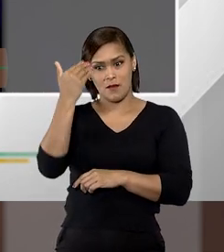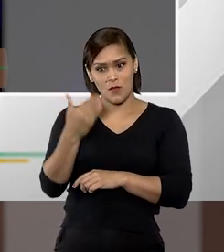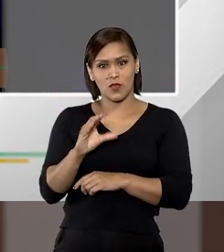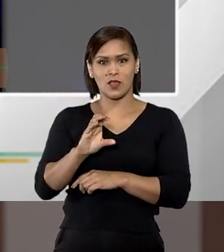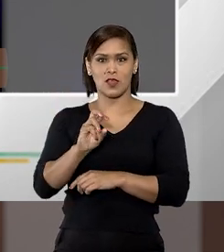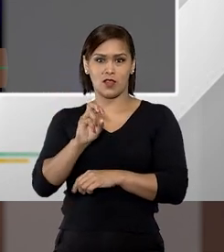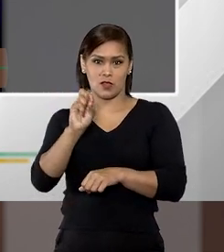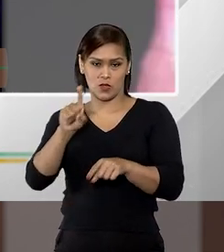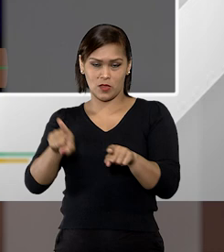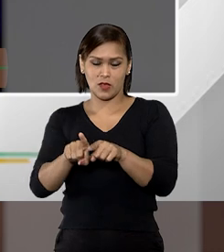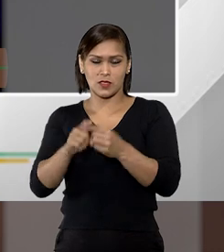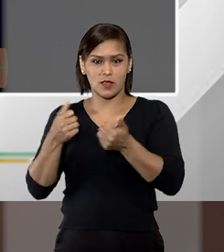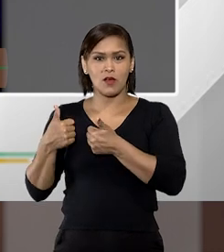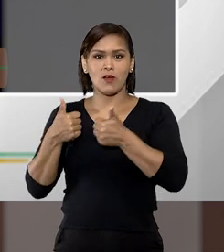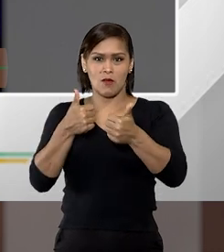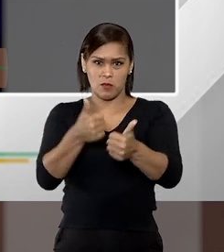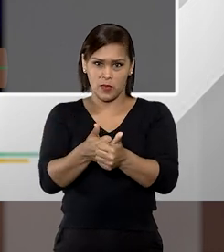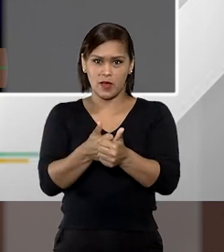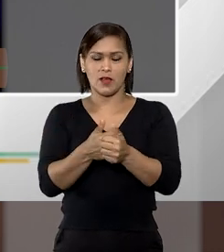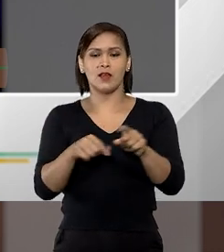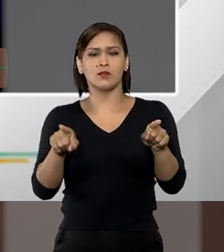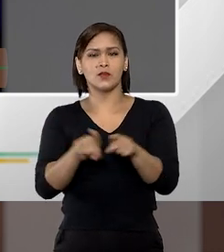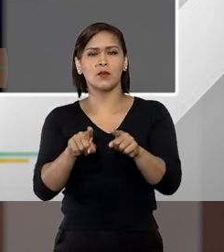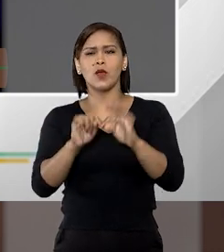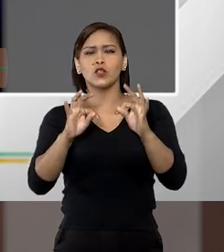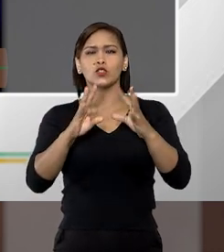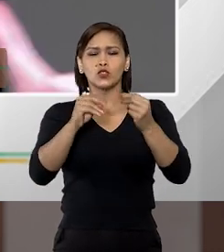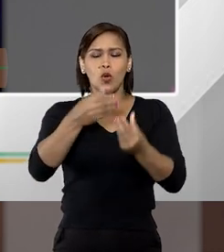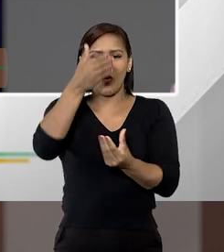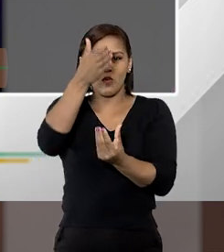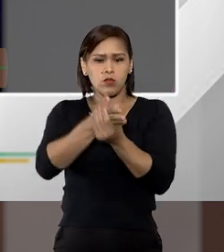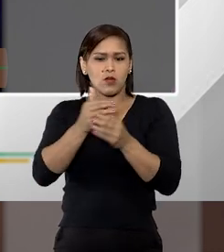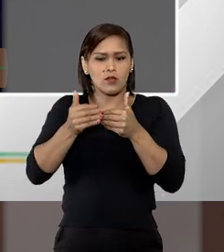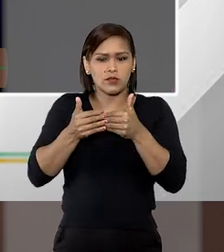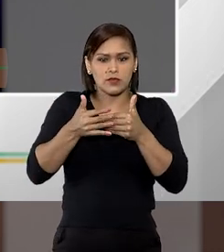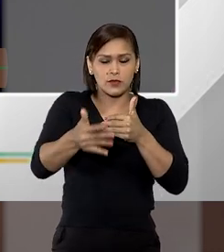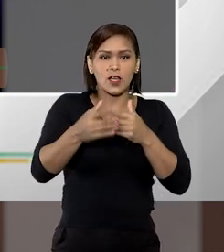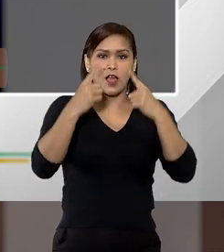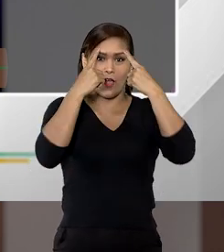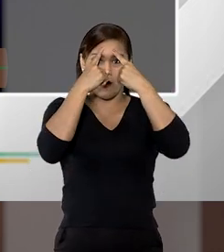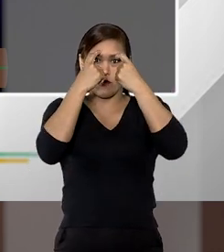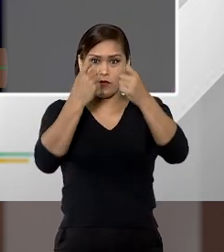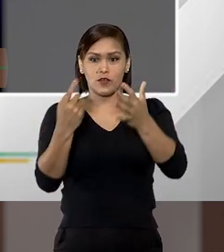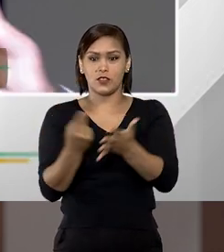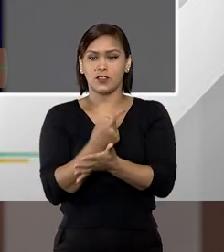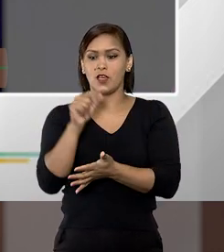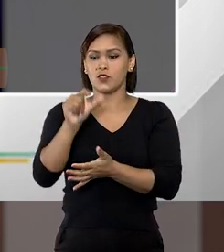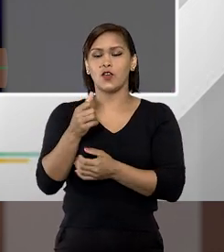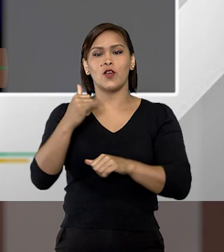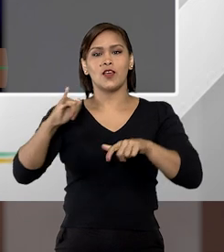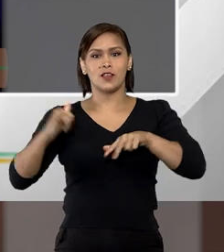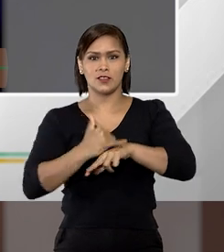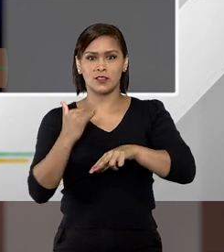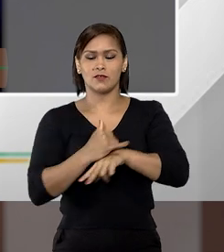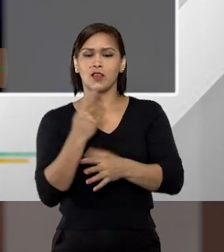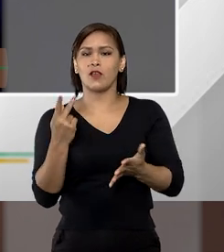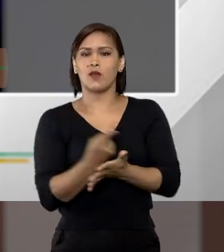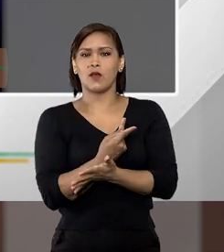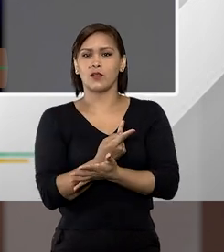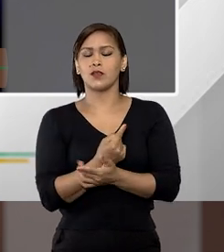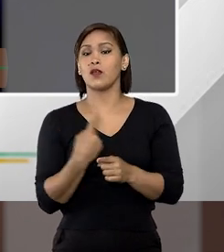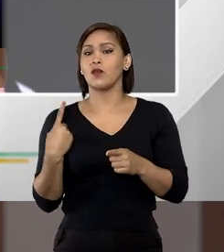Curitiba, que nós acompanhamos todo o drama de violência em que essas vítimas passaram.